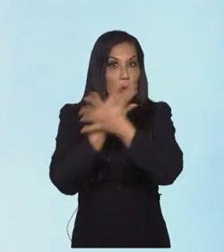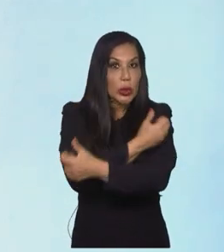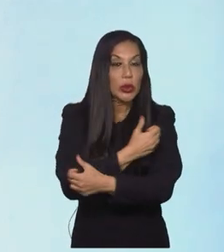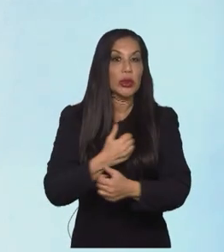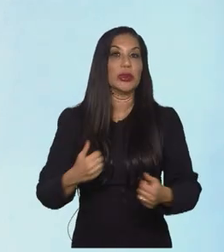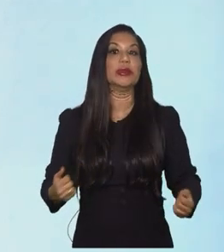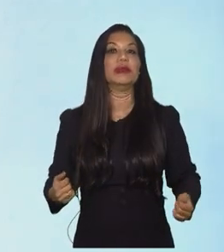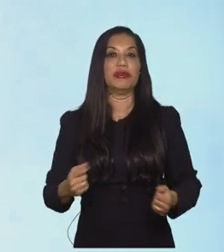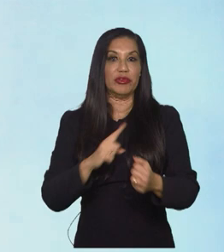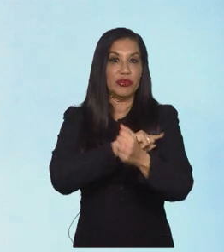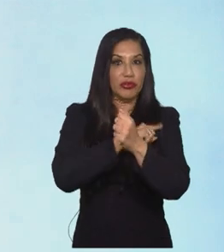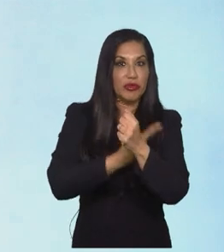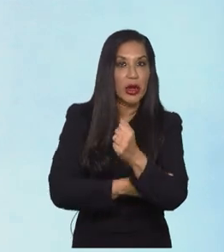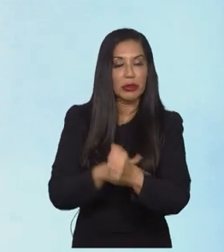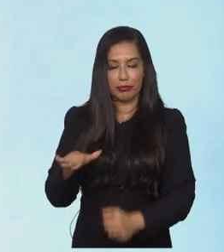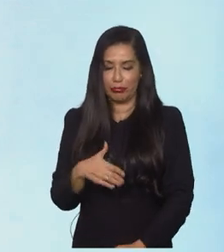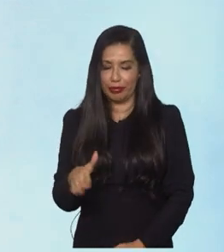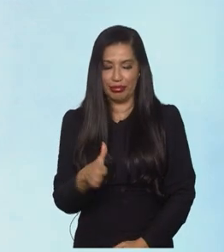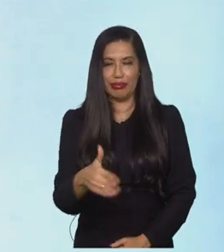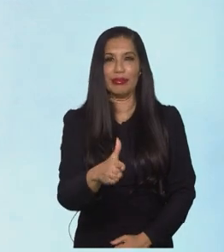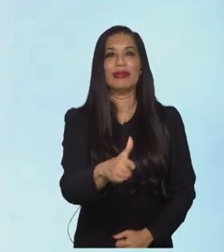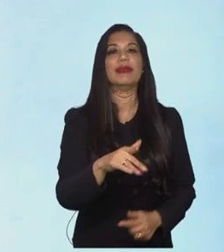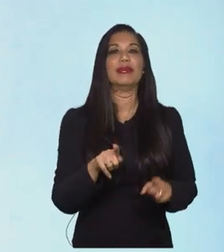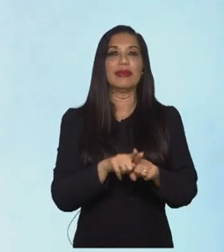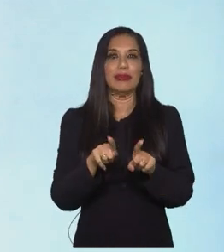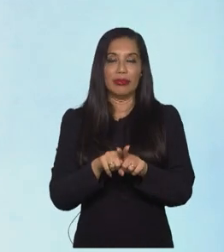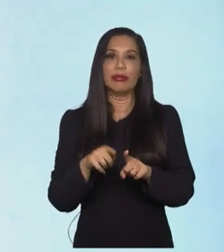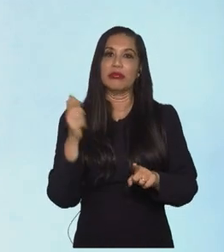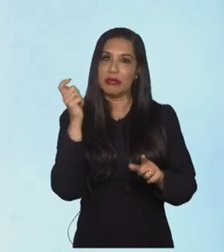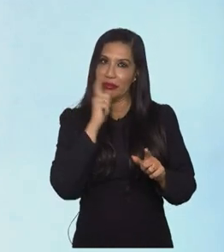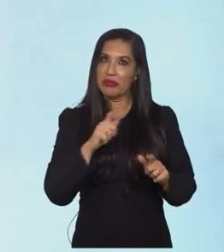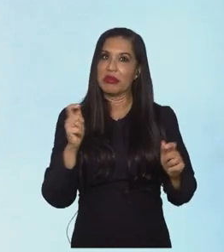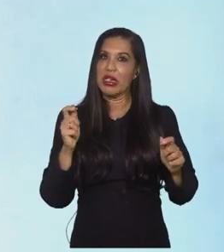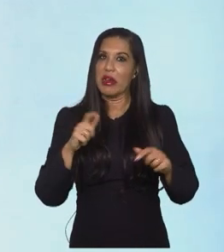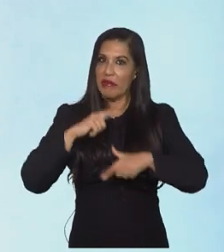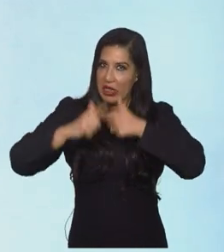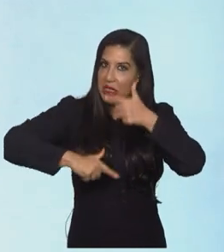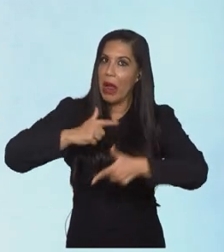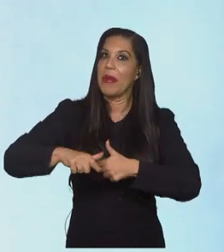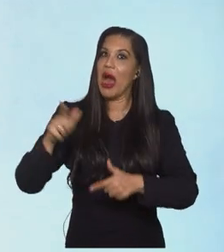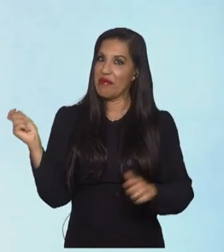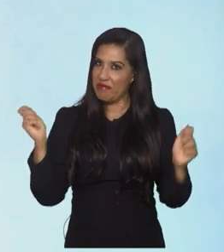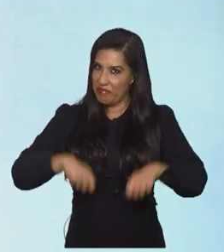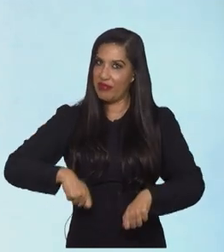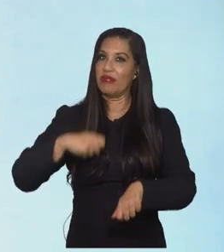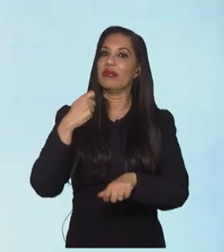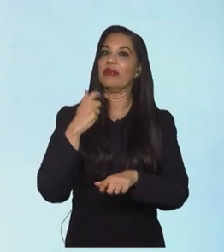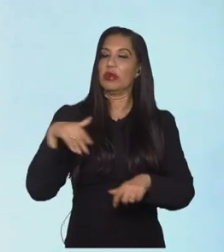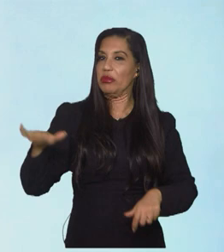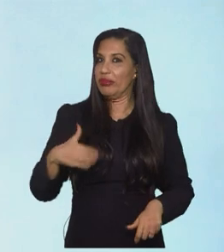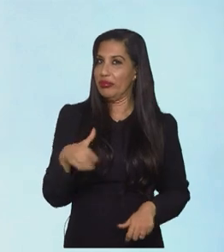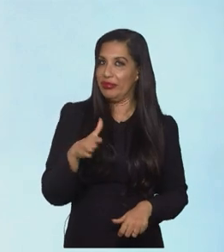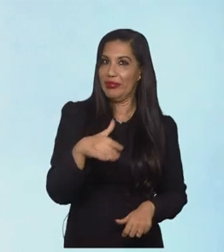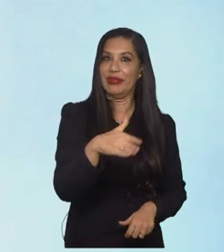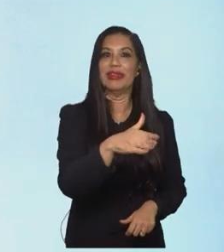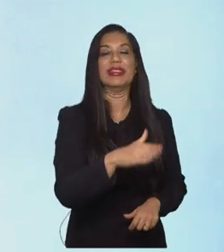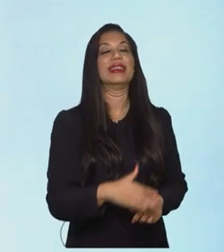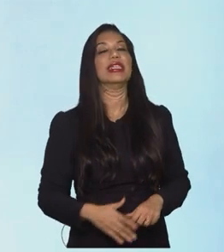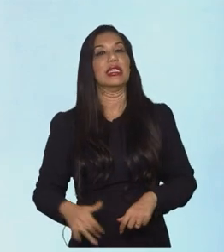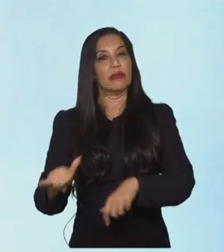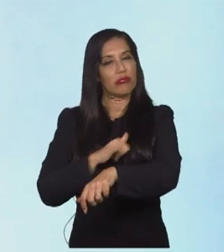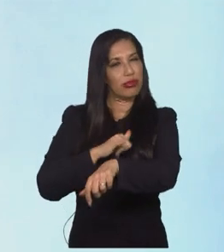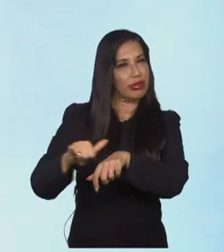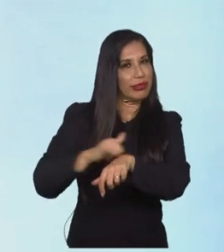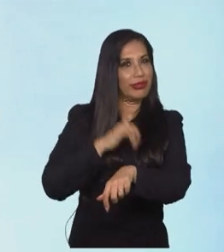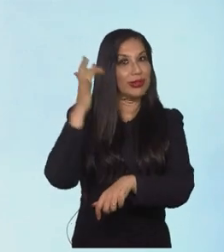muito veloz, dribladora, uma jogadora que vai incomodar muito as defesas dos adversários desse grupo.